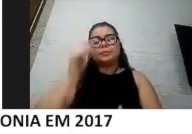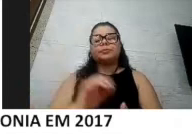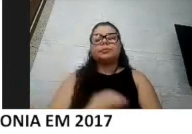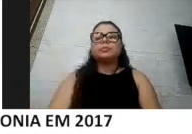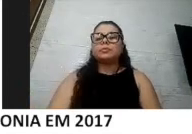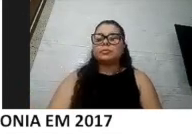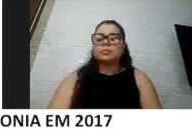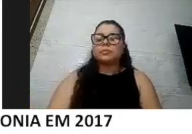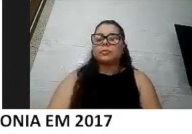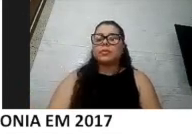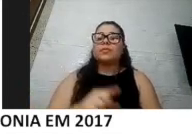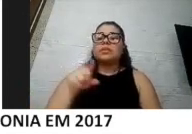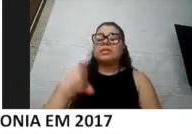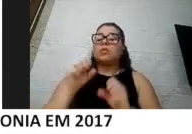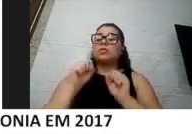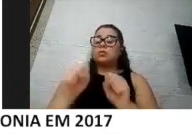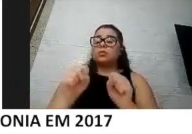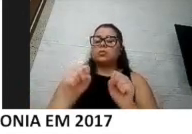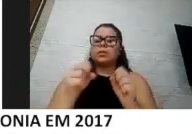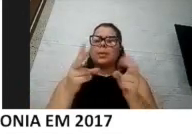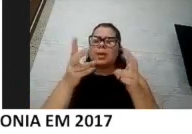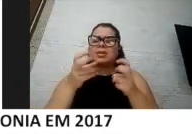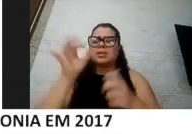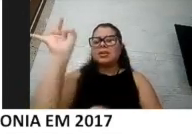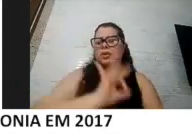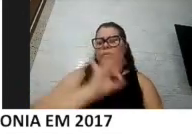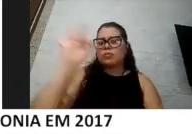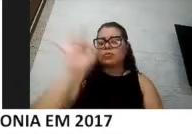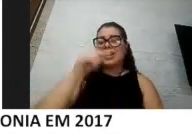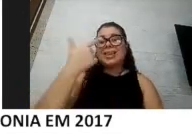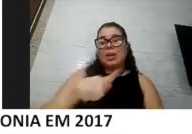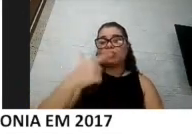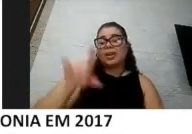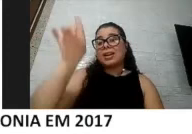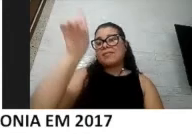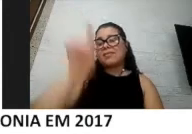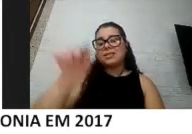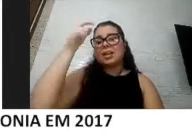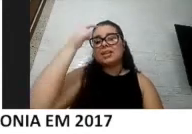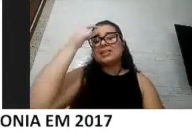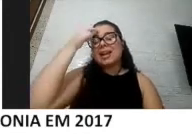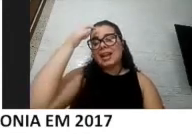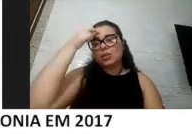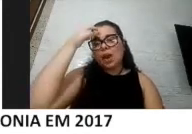você vê aqui no percentual de pessoas sem deficiência intelectual, a